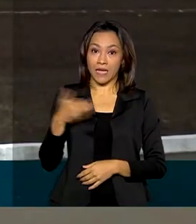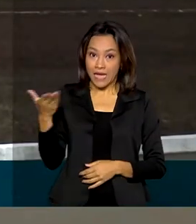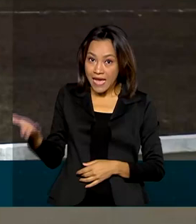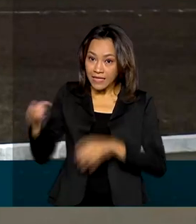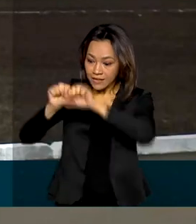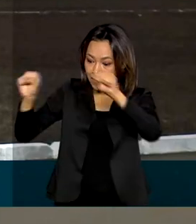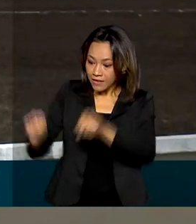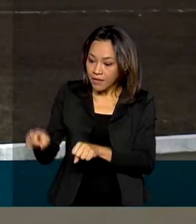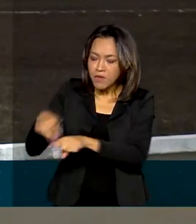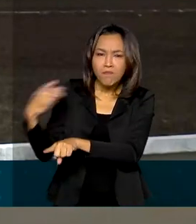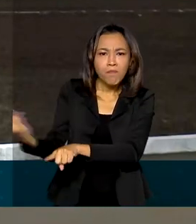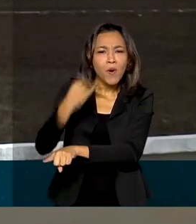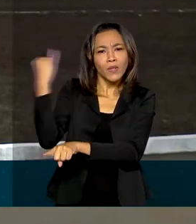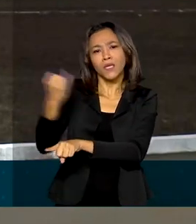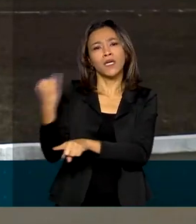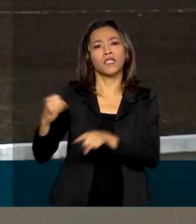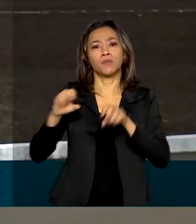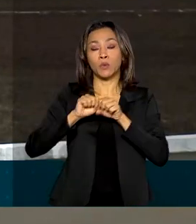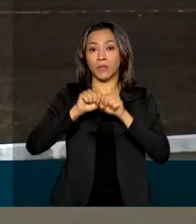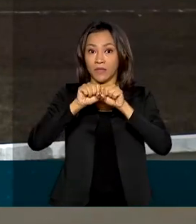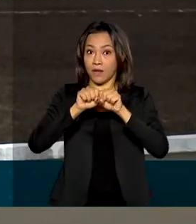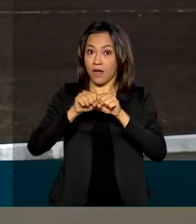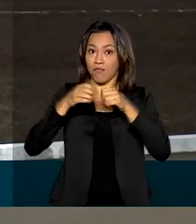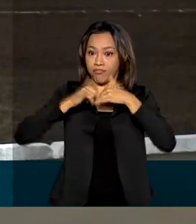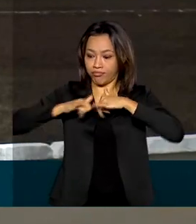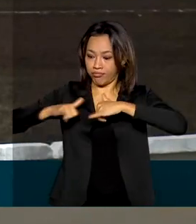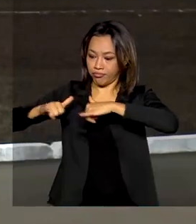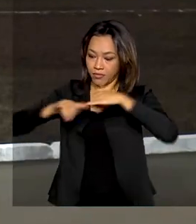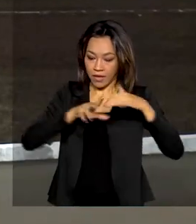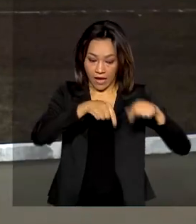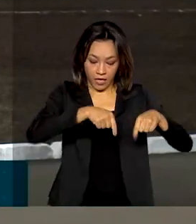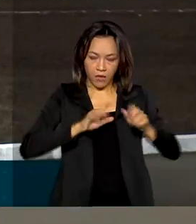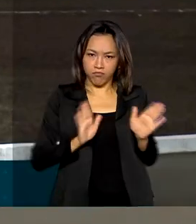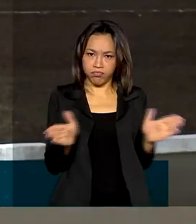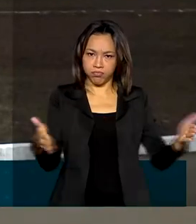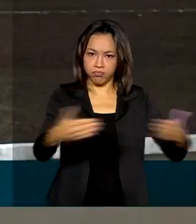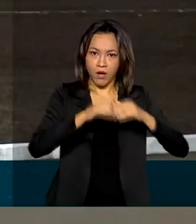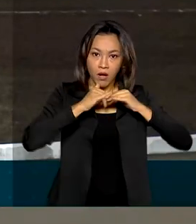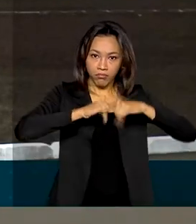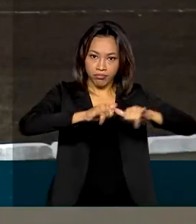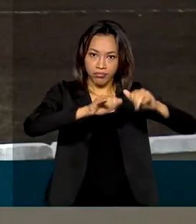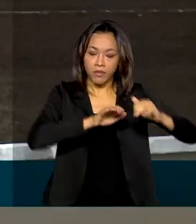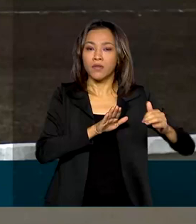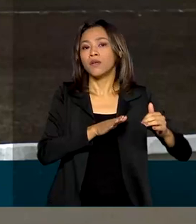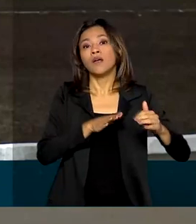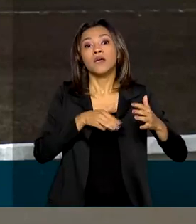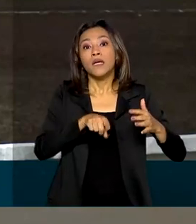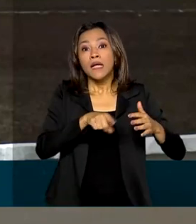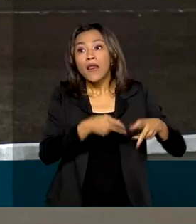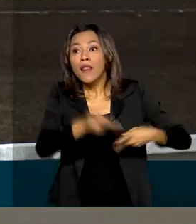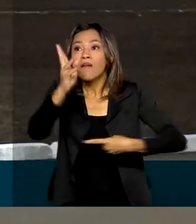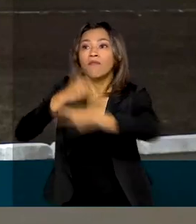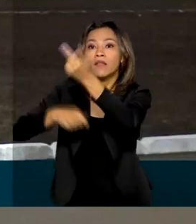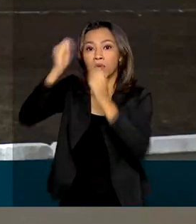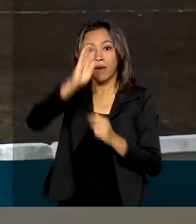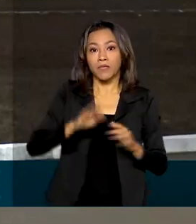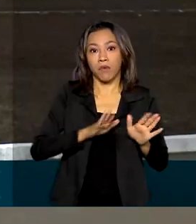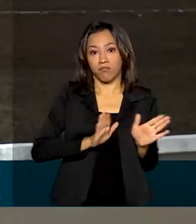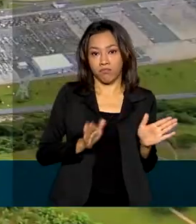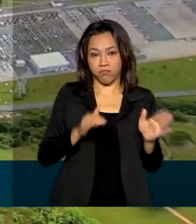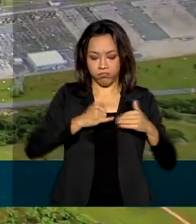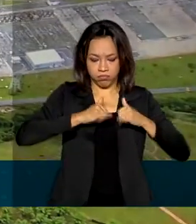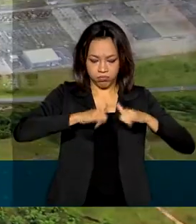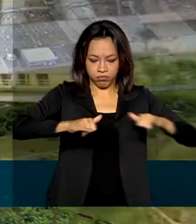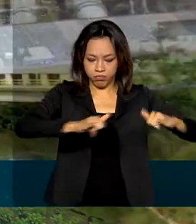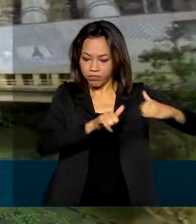brasileiro. Hoje, toda a energia que é produzida em Itaipu e é direcionada para o Brasil, ela passa por aqui nessa subestação.